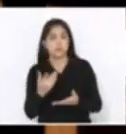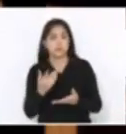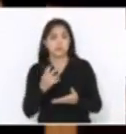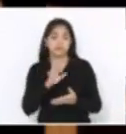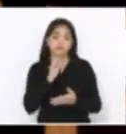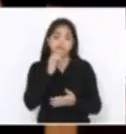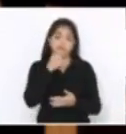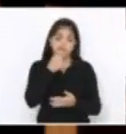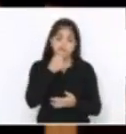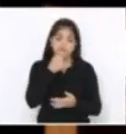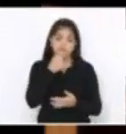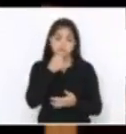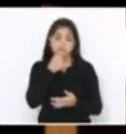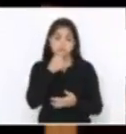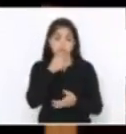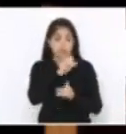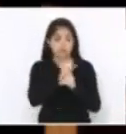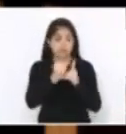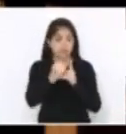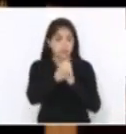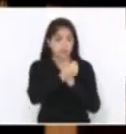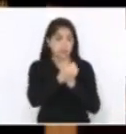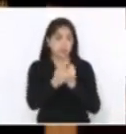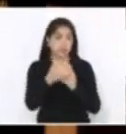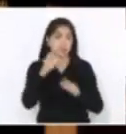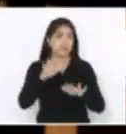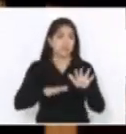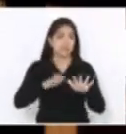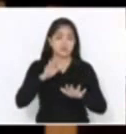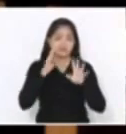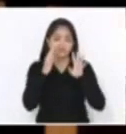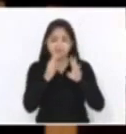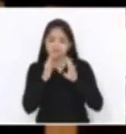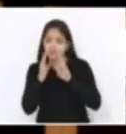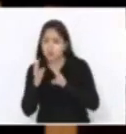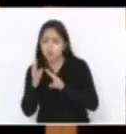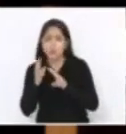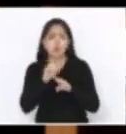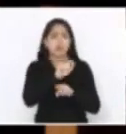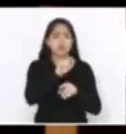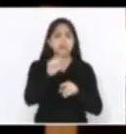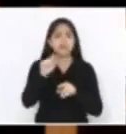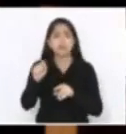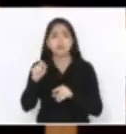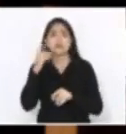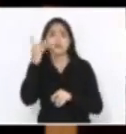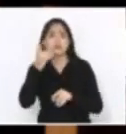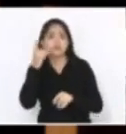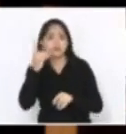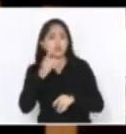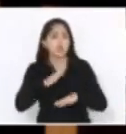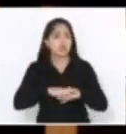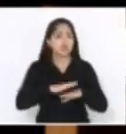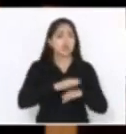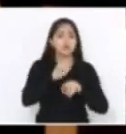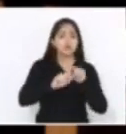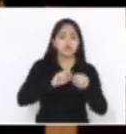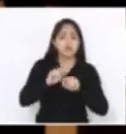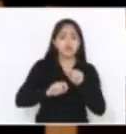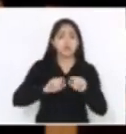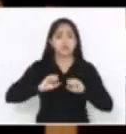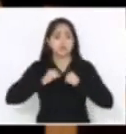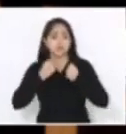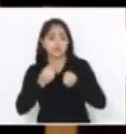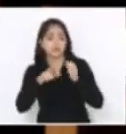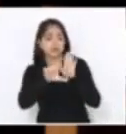Infelizmente, a sociedade muitas vezes não olha quem é o deputado, o que ele faz, que tipo de lei que ele faz, o que ele defende, se